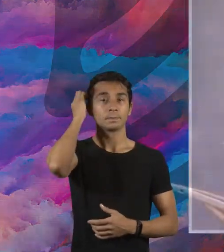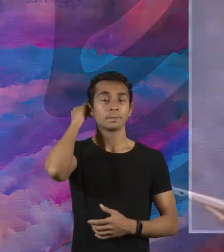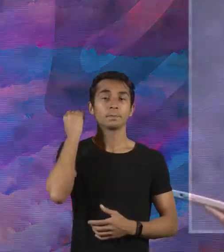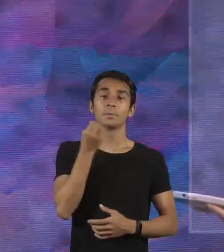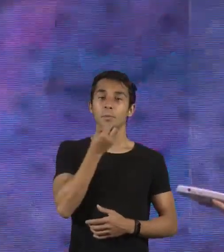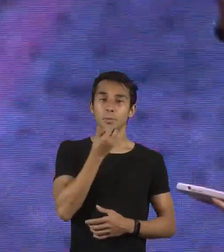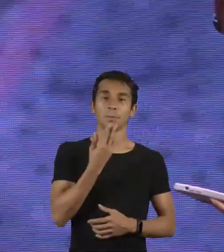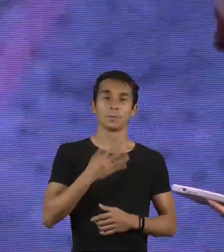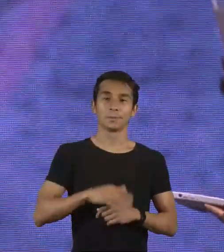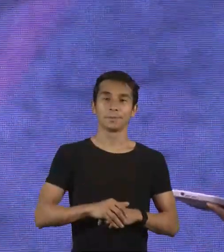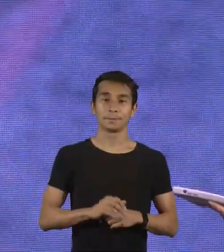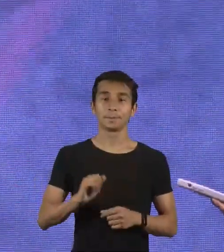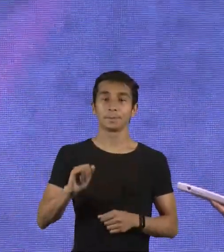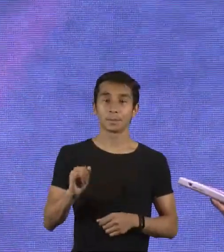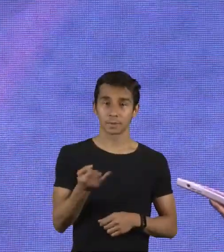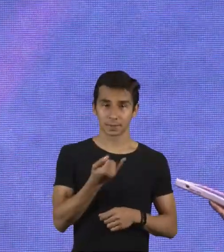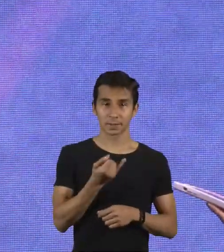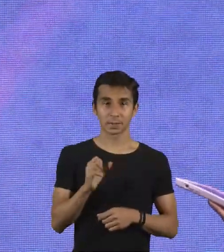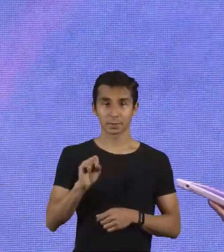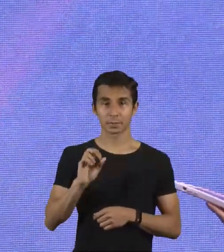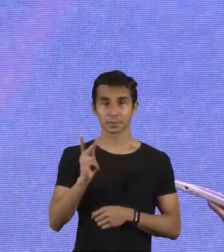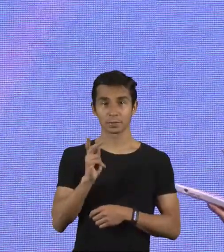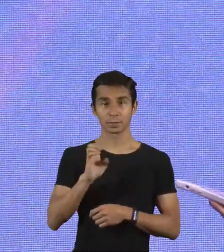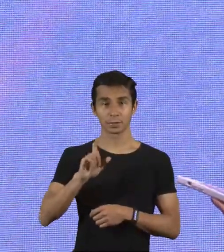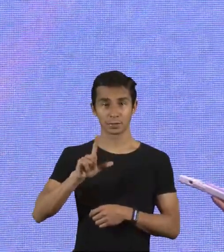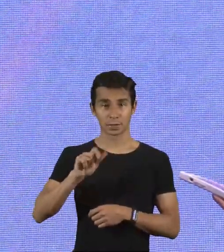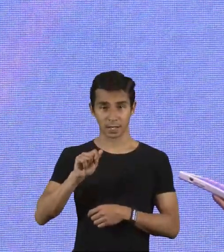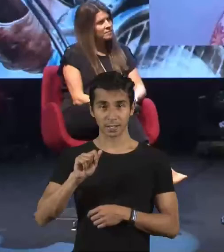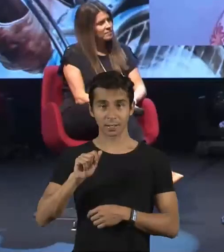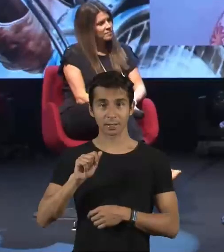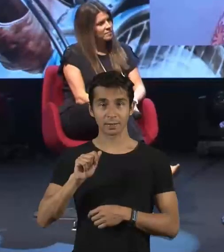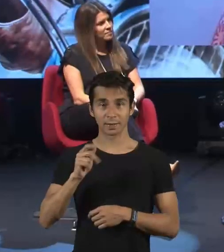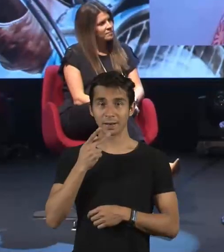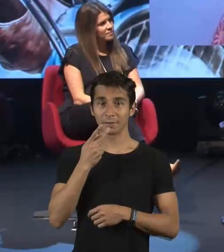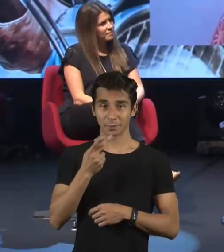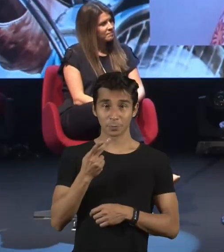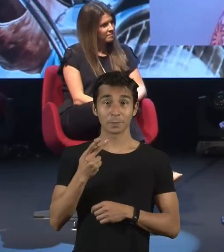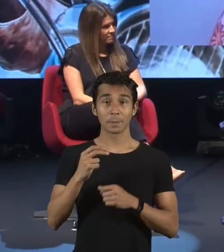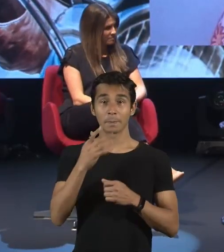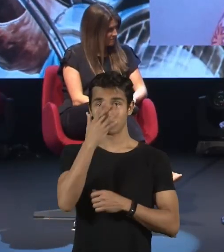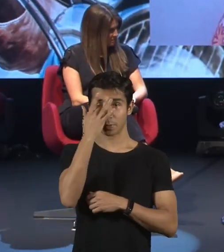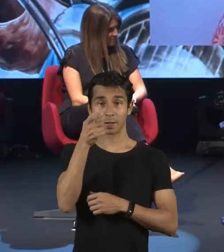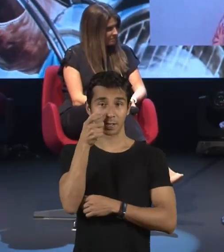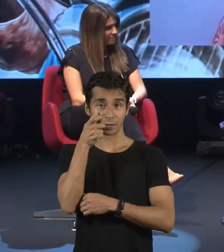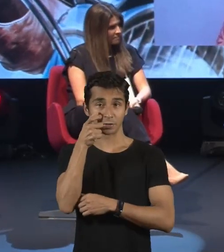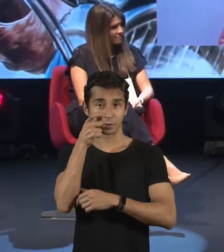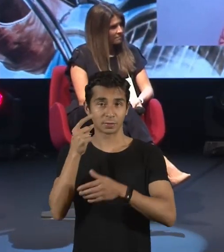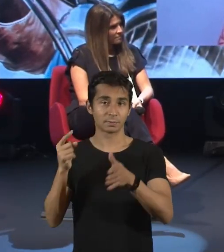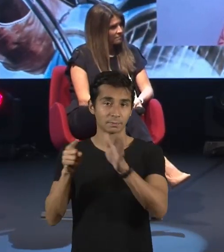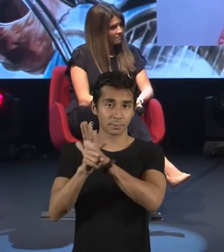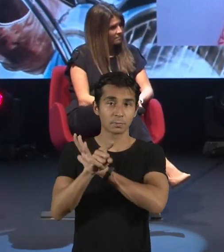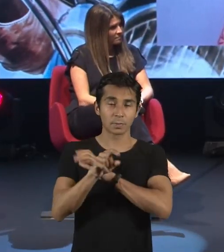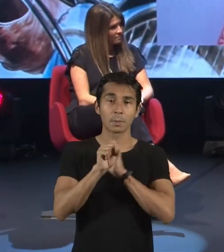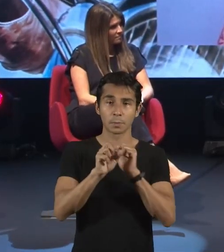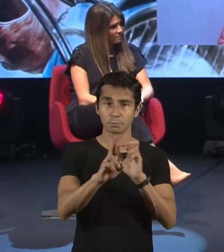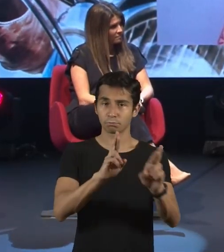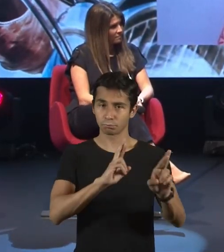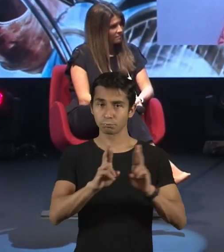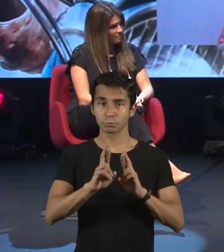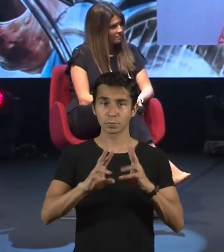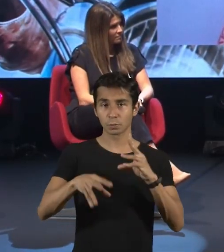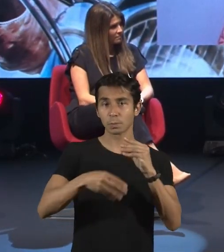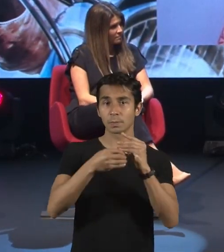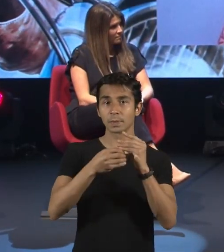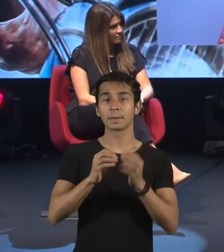Aproveitando, a Sheila já deu a deixa aqui, a gente recebeu uma pergunta da plateia e eu queria que vocês complementassem, meninas. a pergunta é assim, quais as